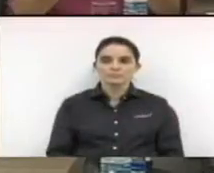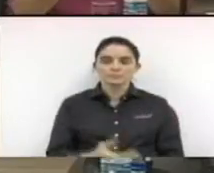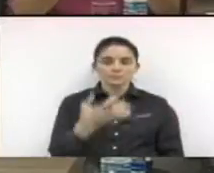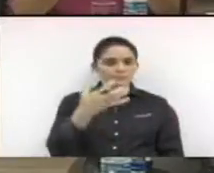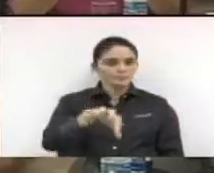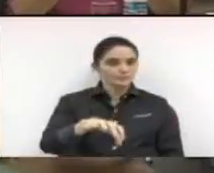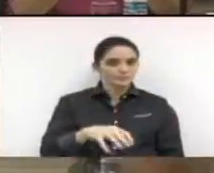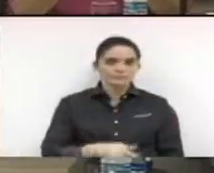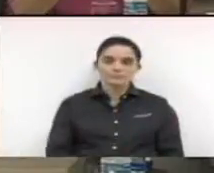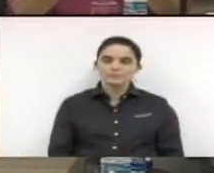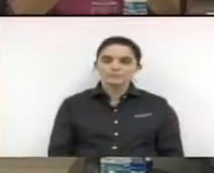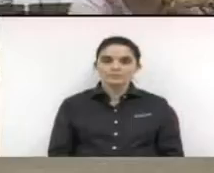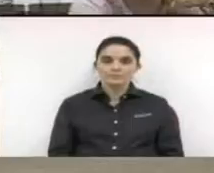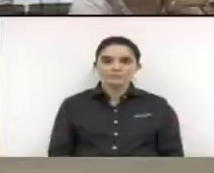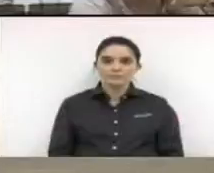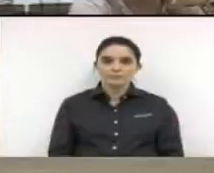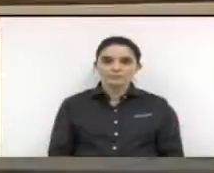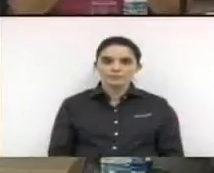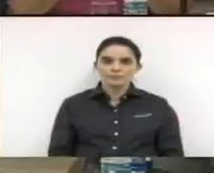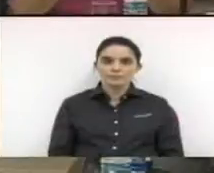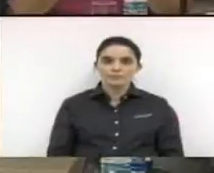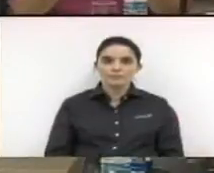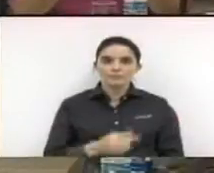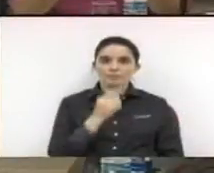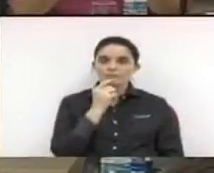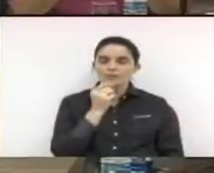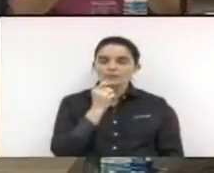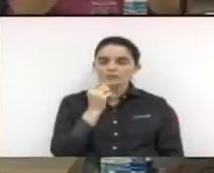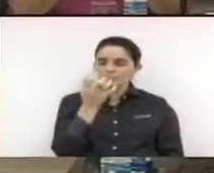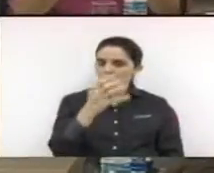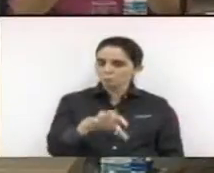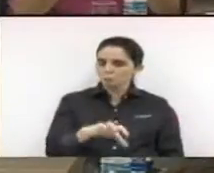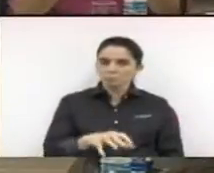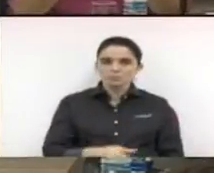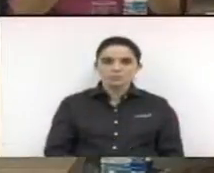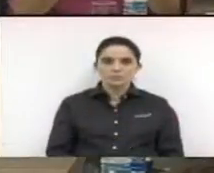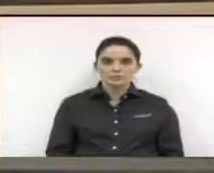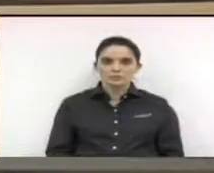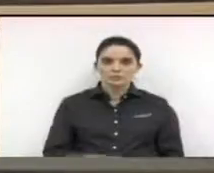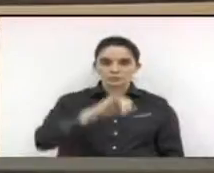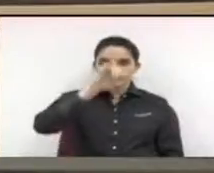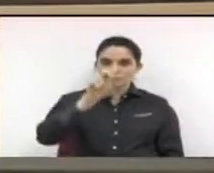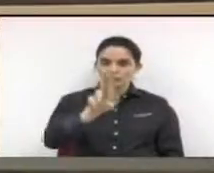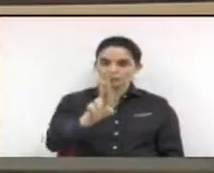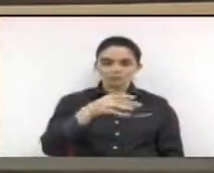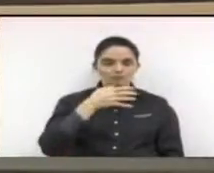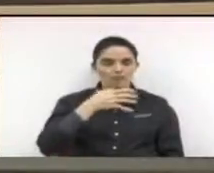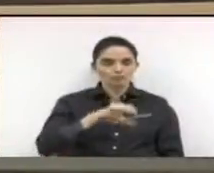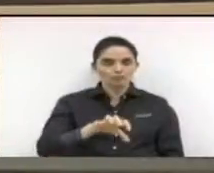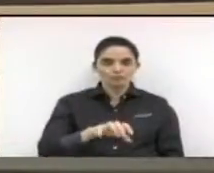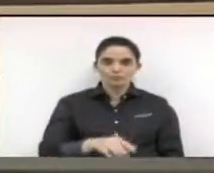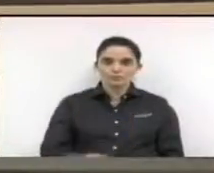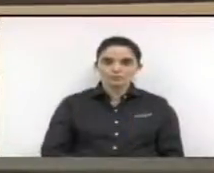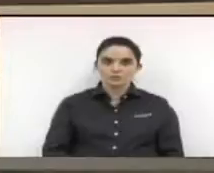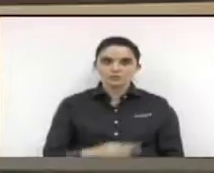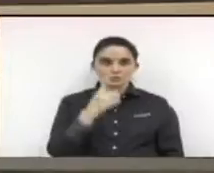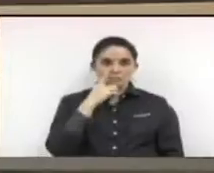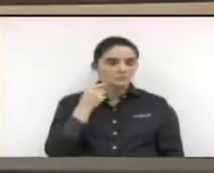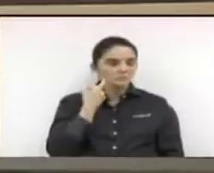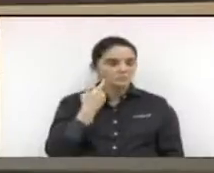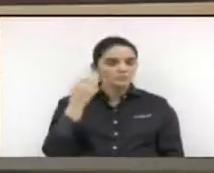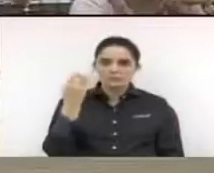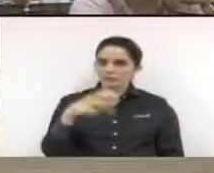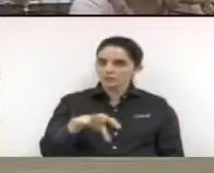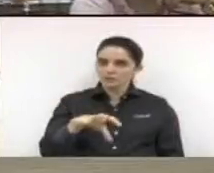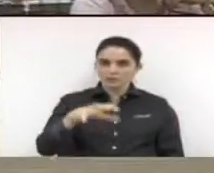Dispenso. Vereador doutor Raul. Dispenso. Vereador Júnegão. Dispenso. Vereador Newton, também dispenso.